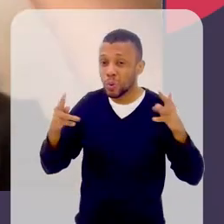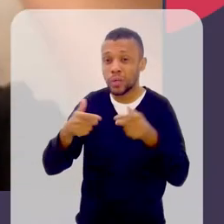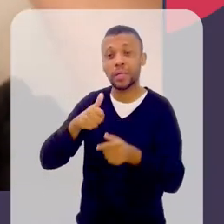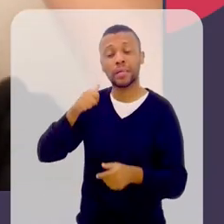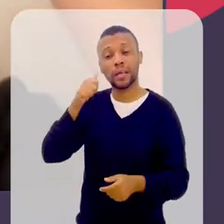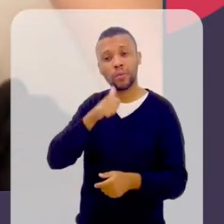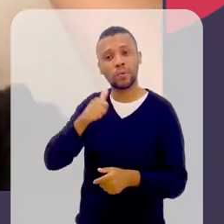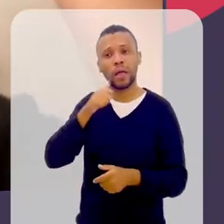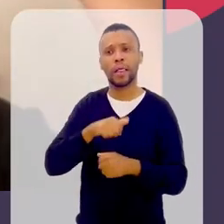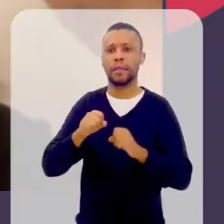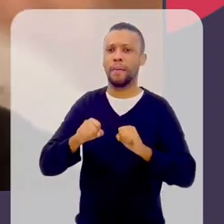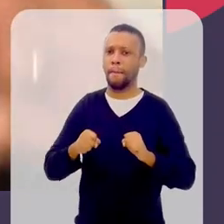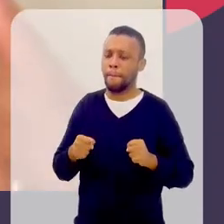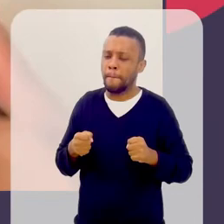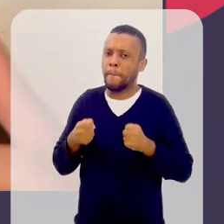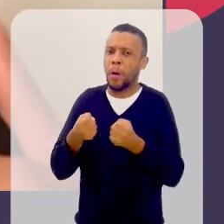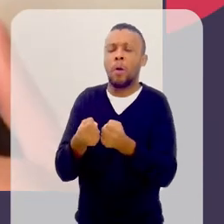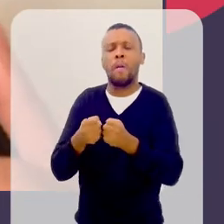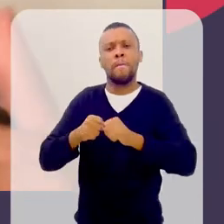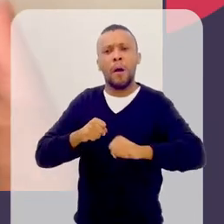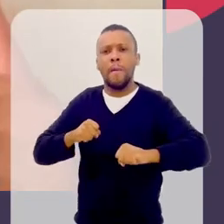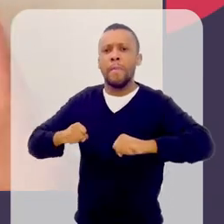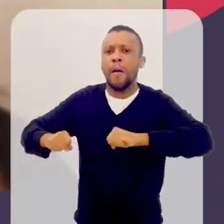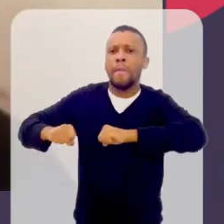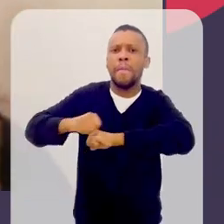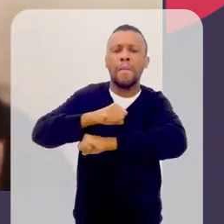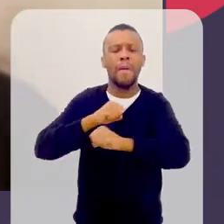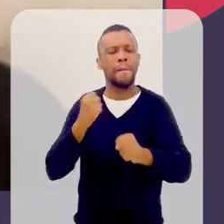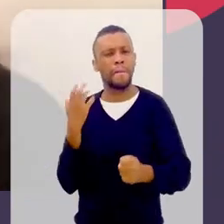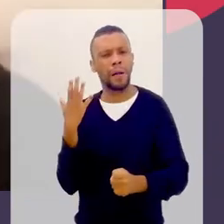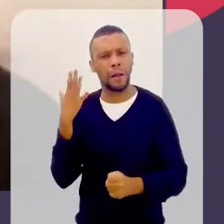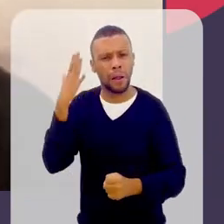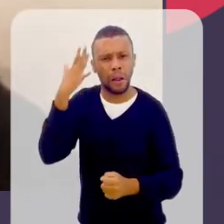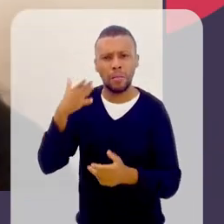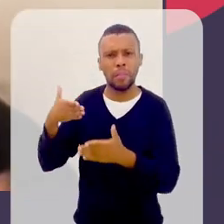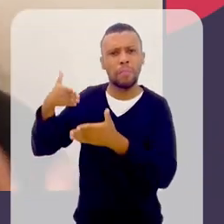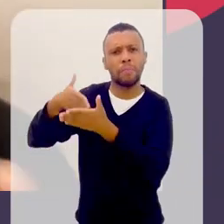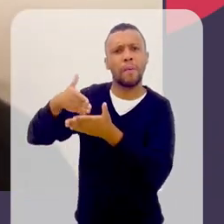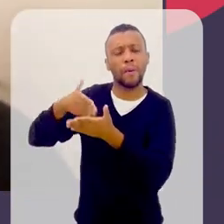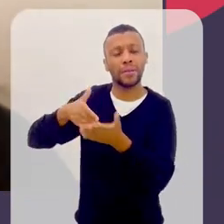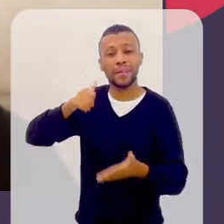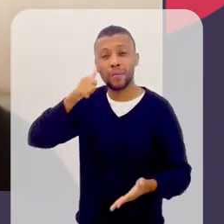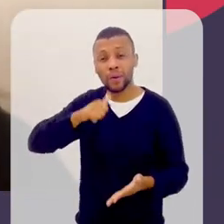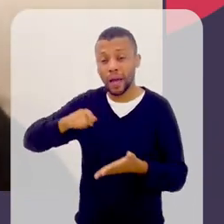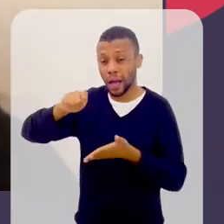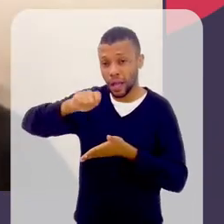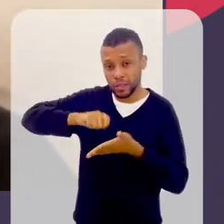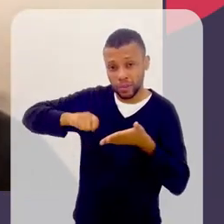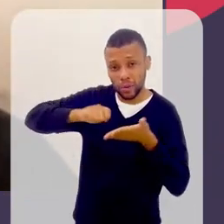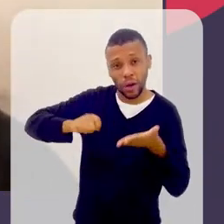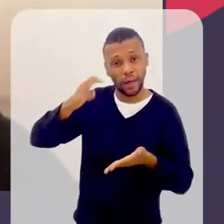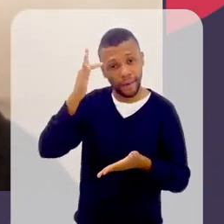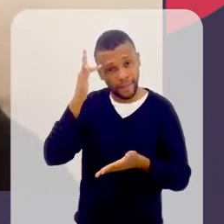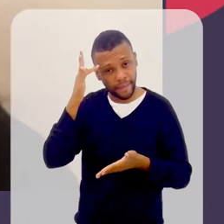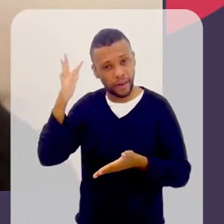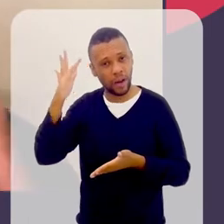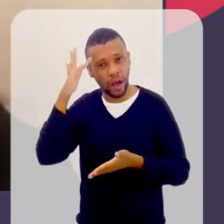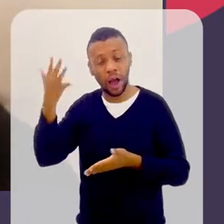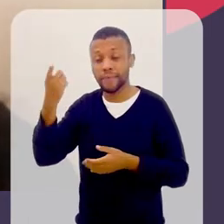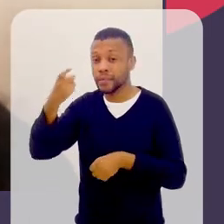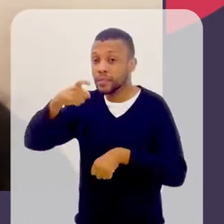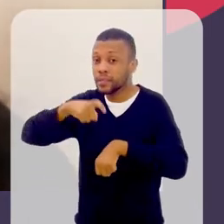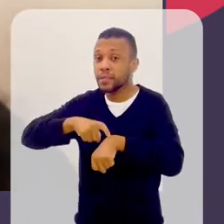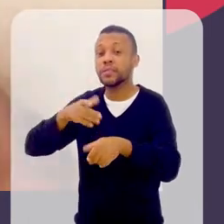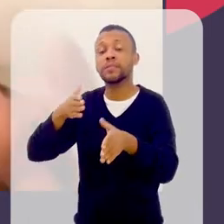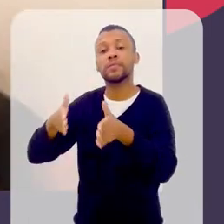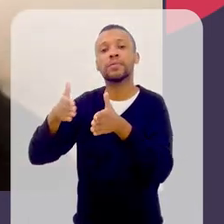enfrentaram as dificuldades de ser uma mulher filósofa, uma mulher escritora no